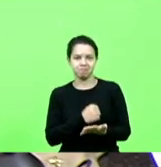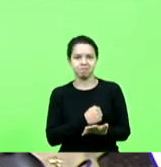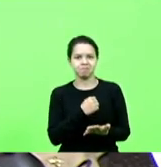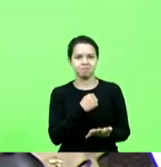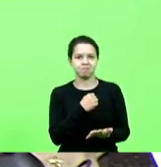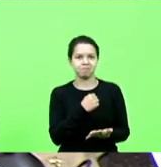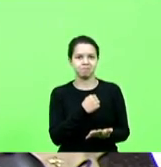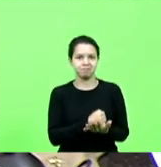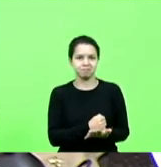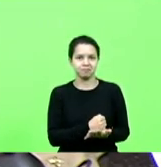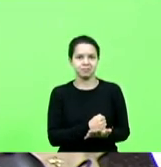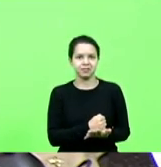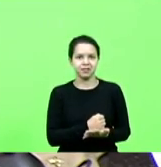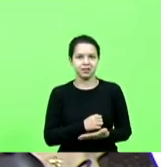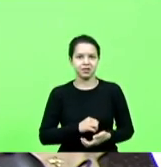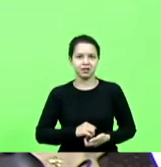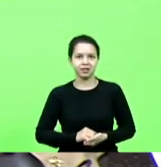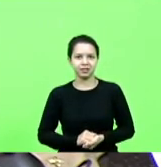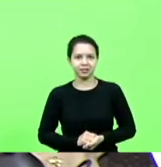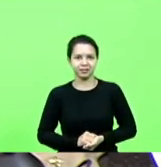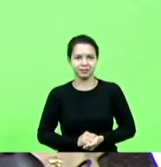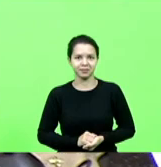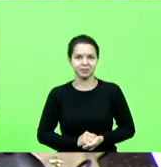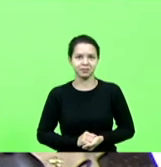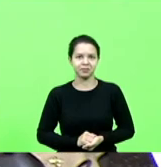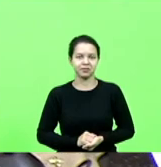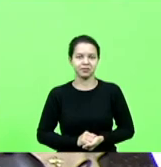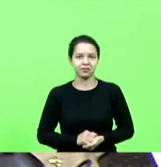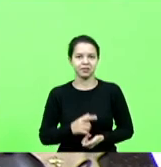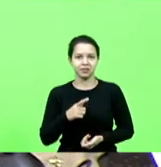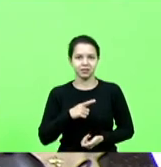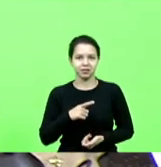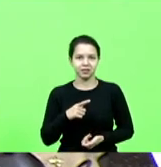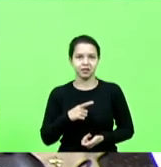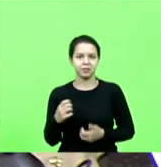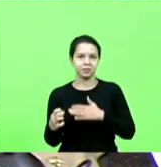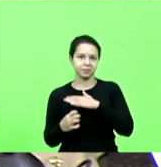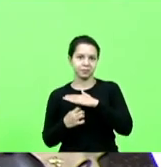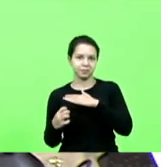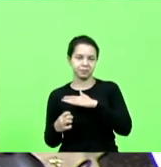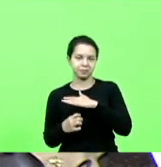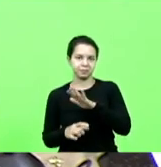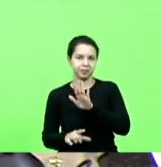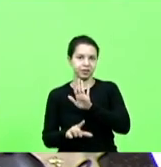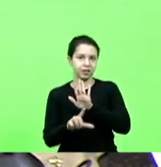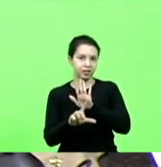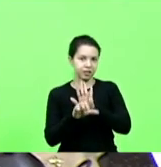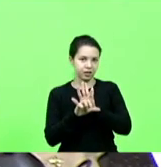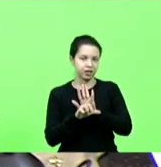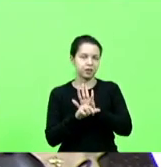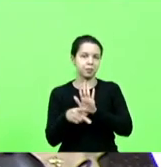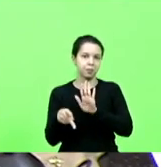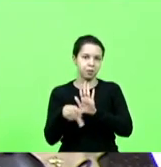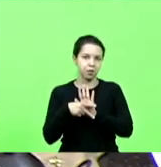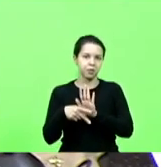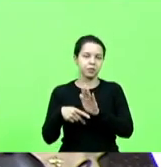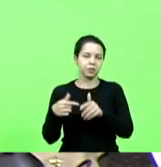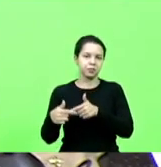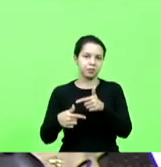diretamente em regime de consolidação das leis trabalhistas da CLT. Então, nada mais